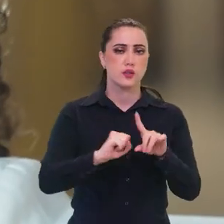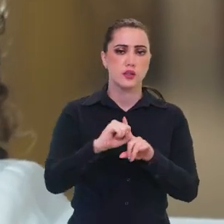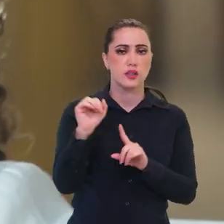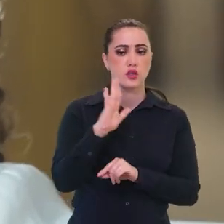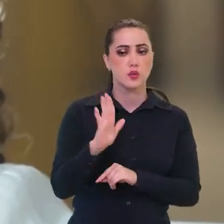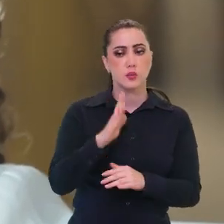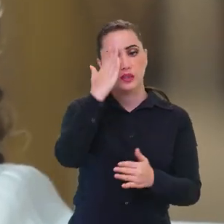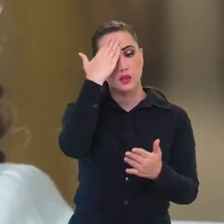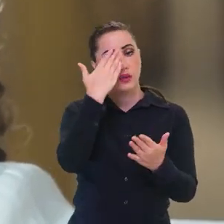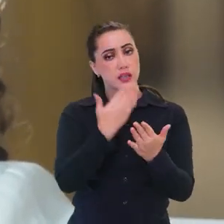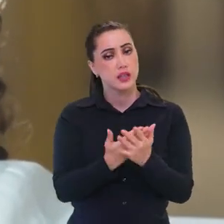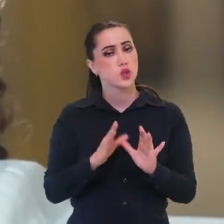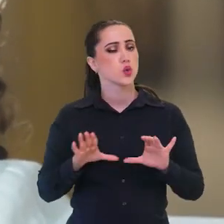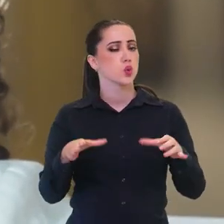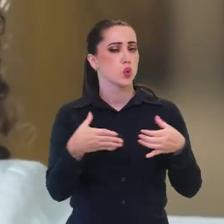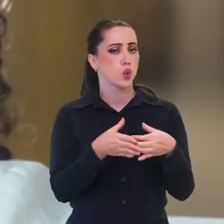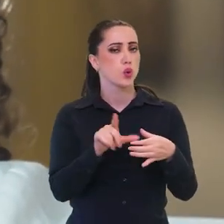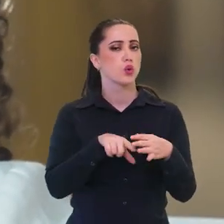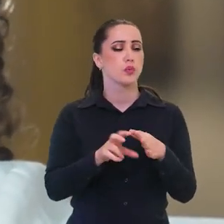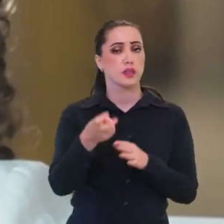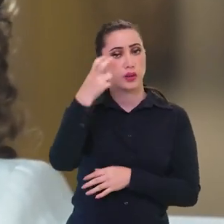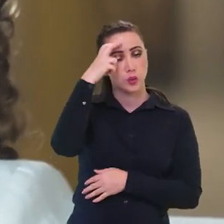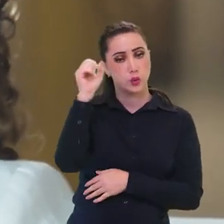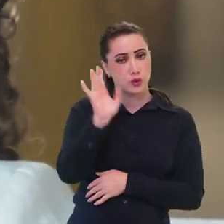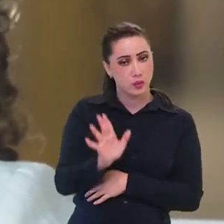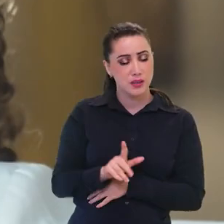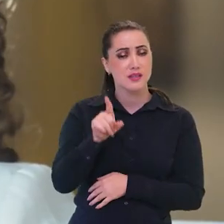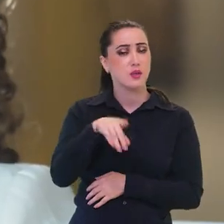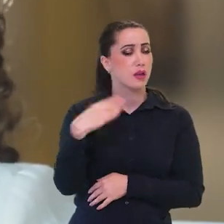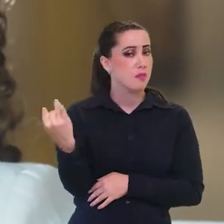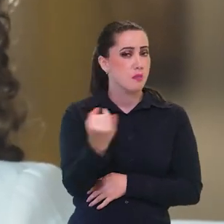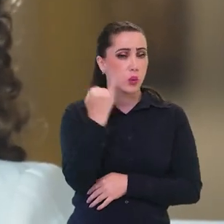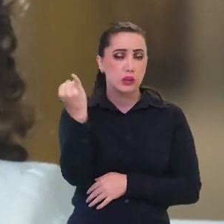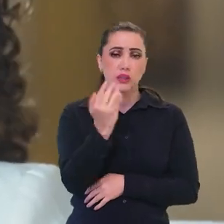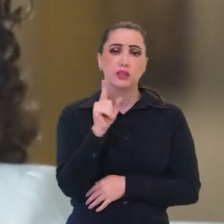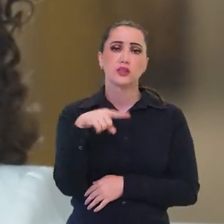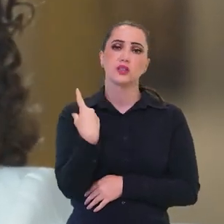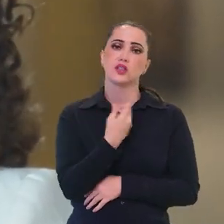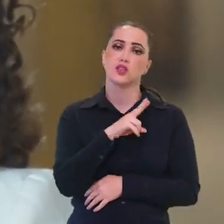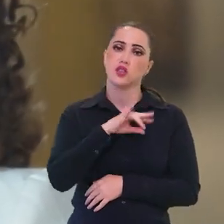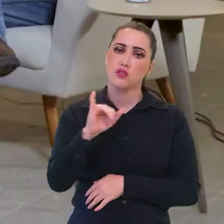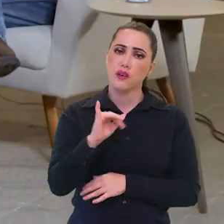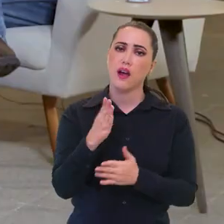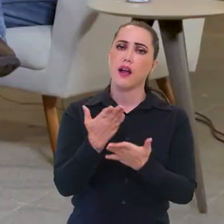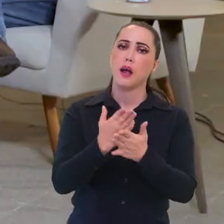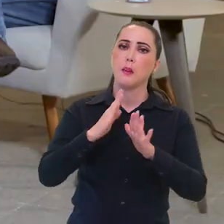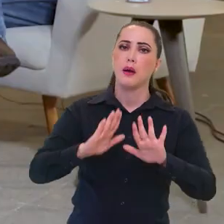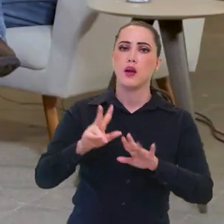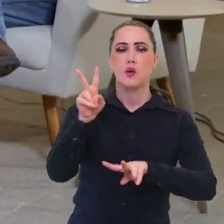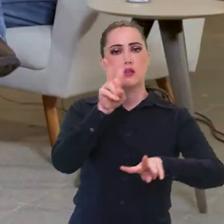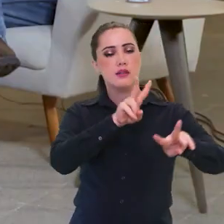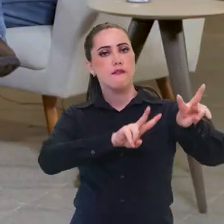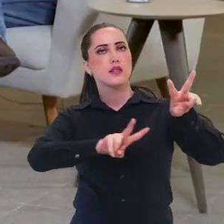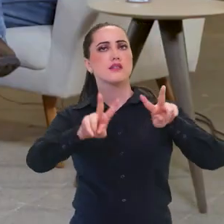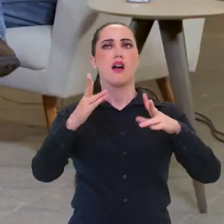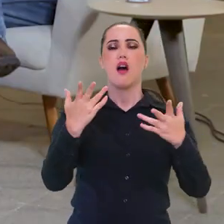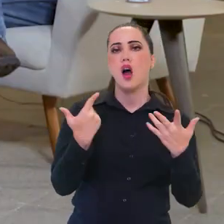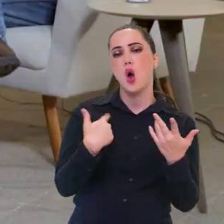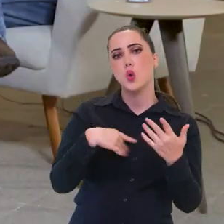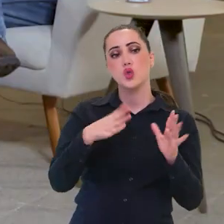acredite no setor cultural do Brasil, que é uma potência. E vamos acabar com essa visão